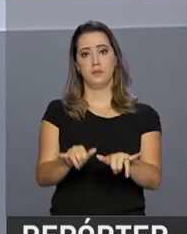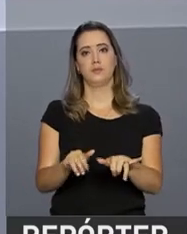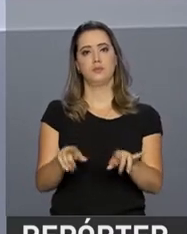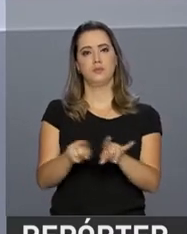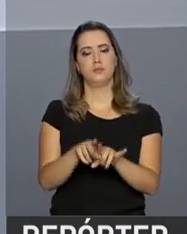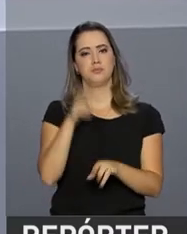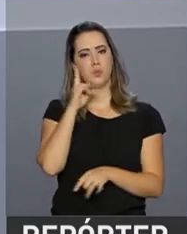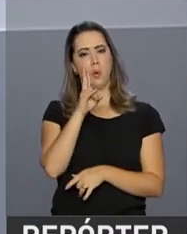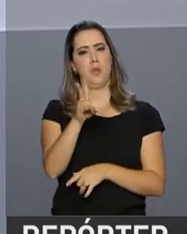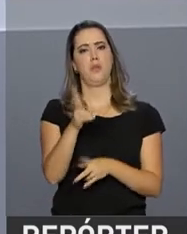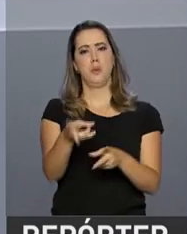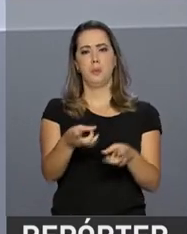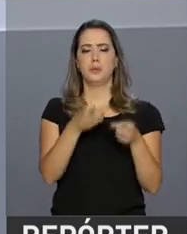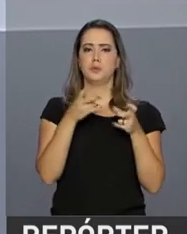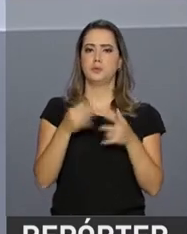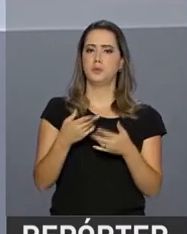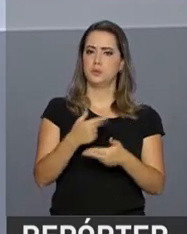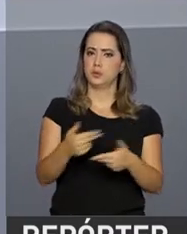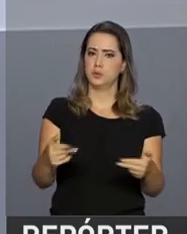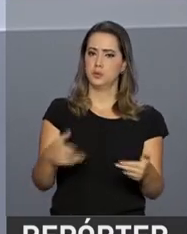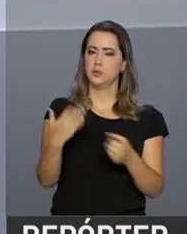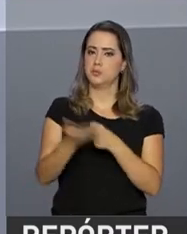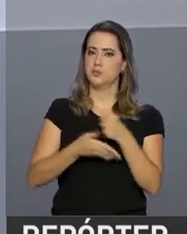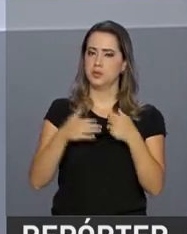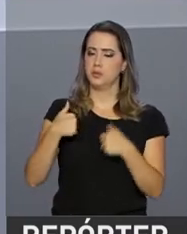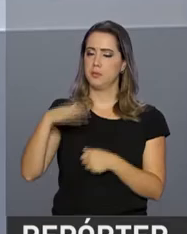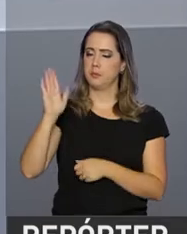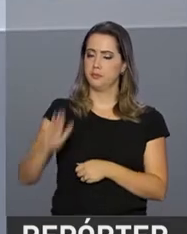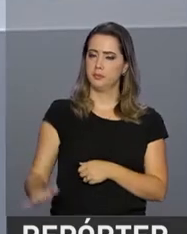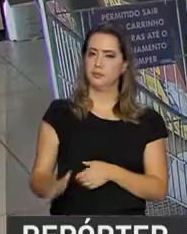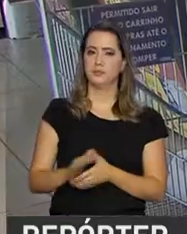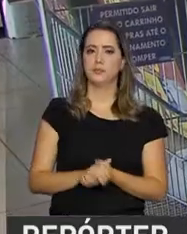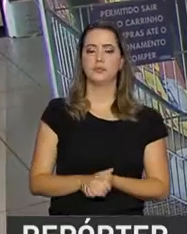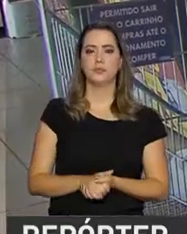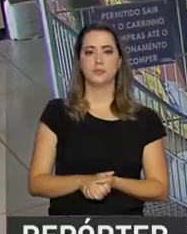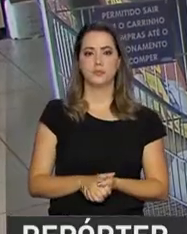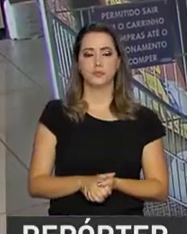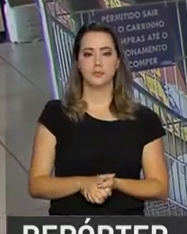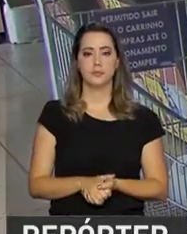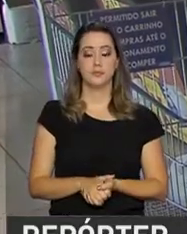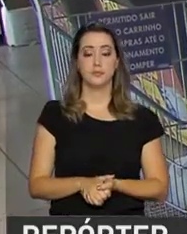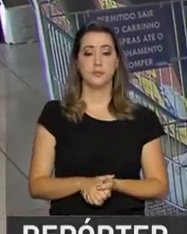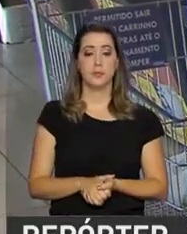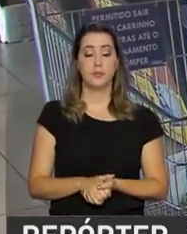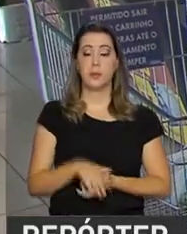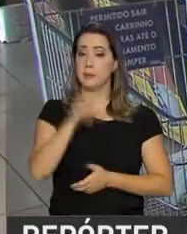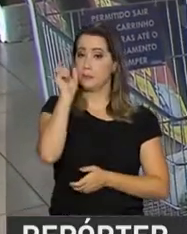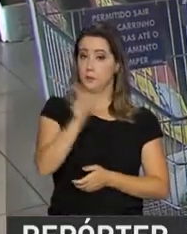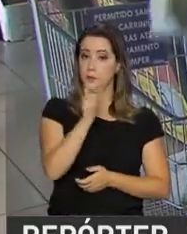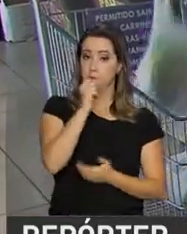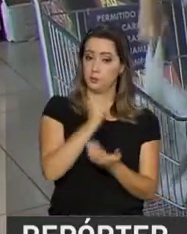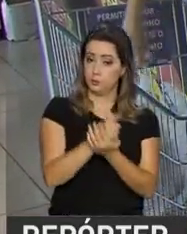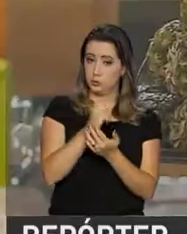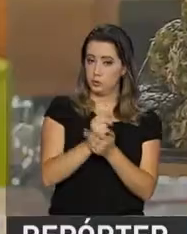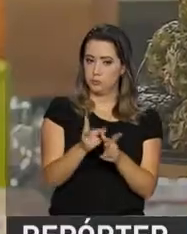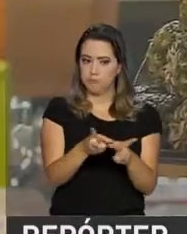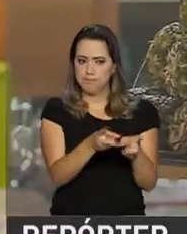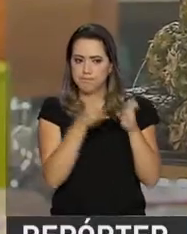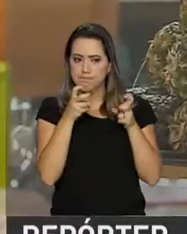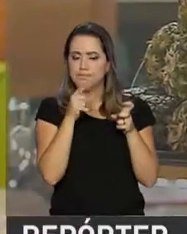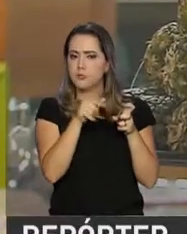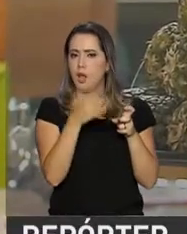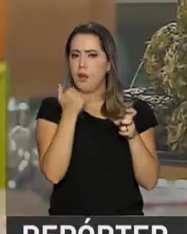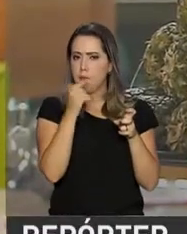é possível ver que os produtos da cesta básica estão mais baratos. Quem faz compras já percebeu, os